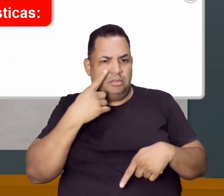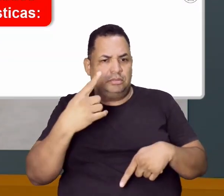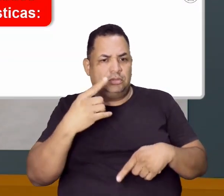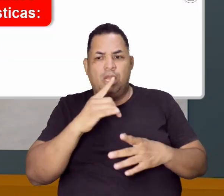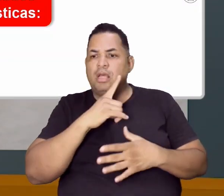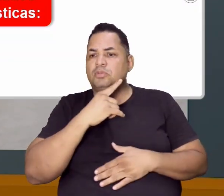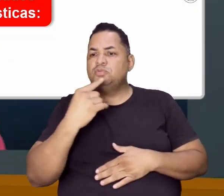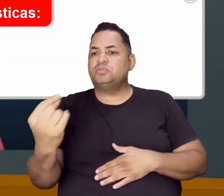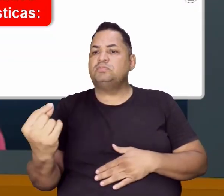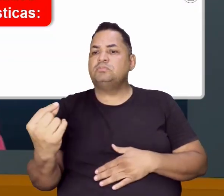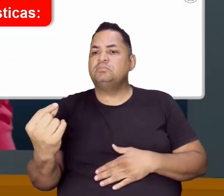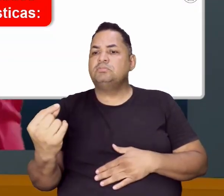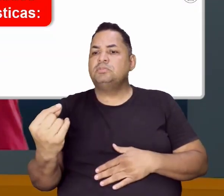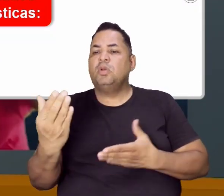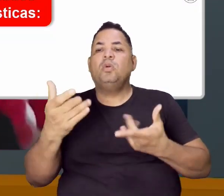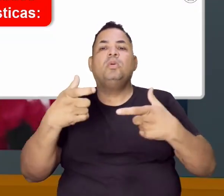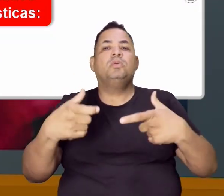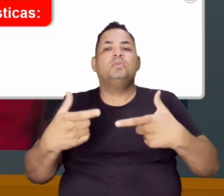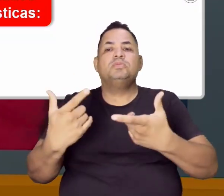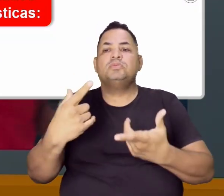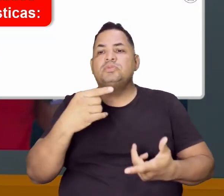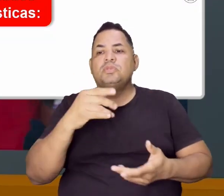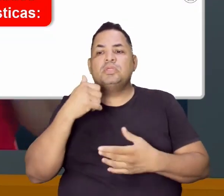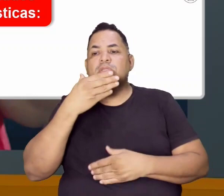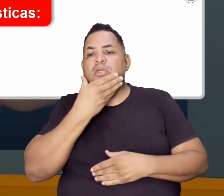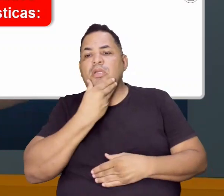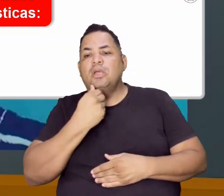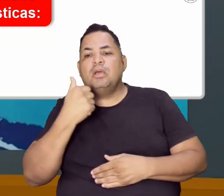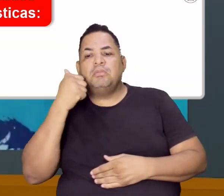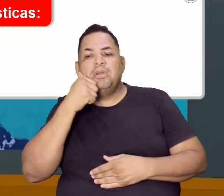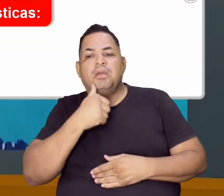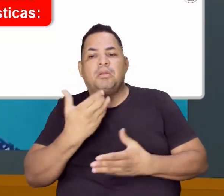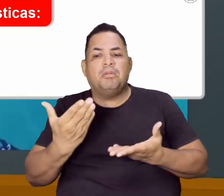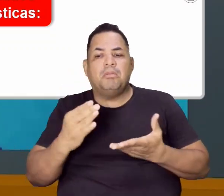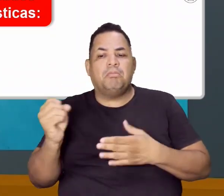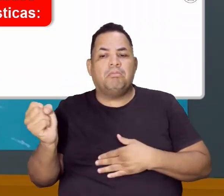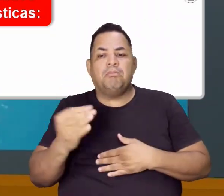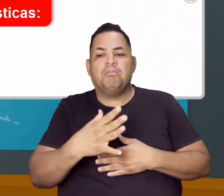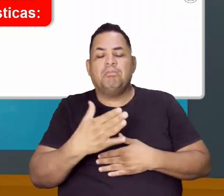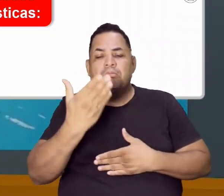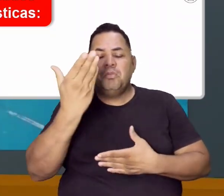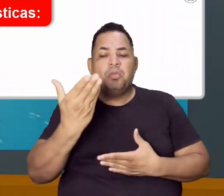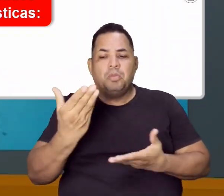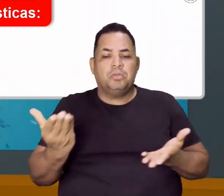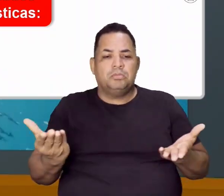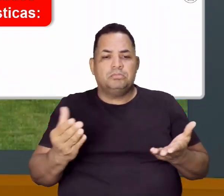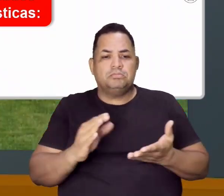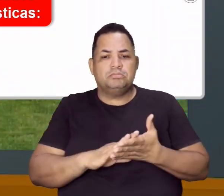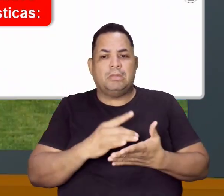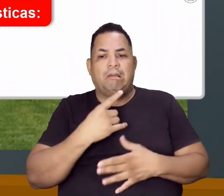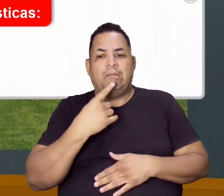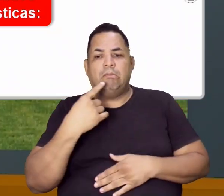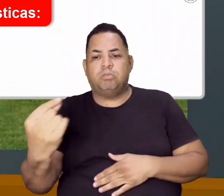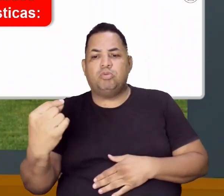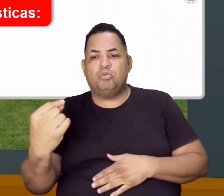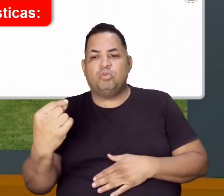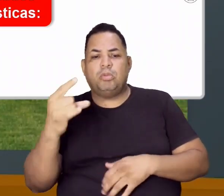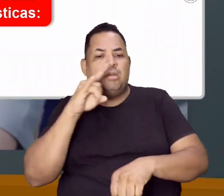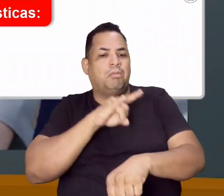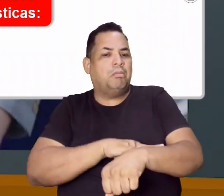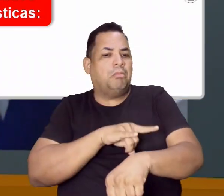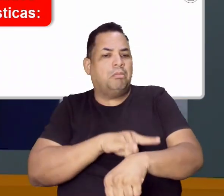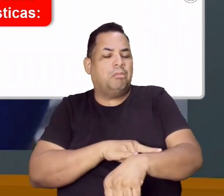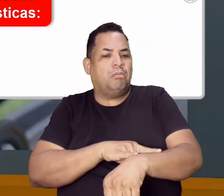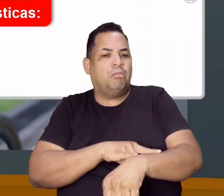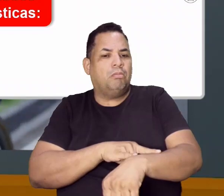desapareceu. Cadê a pessoa? Cadê a menina? Cadê a moça, né? Cadê o indivíduo? Correu pro banheiro. Correu pro banheiro,